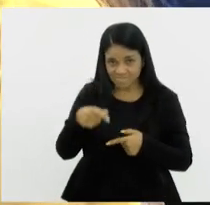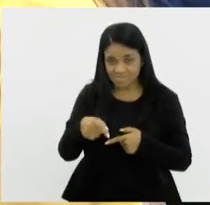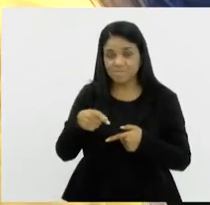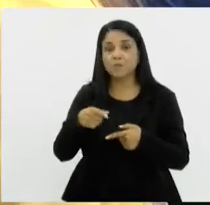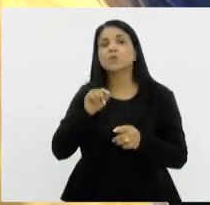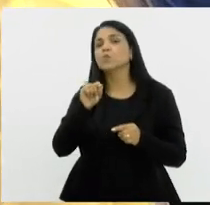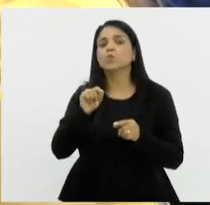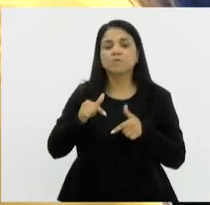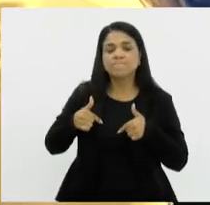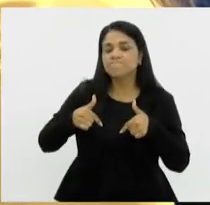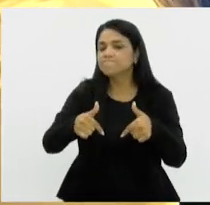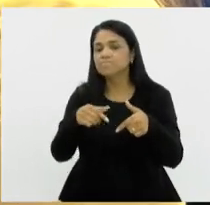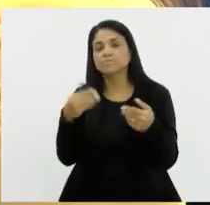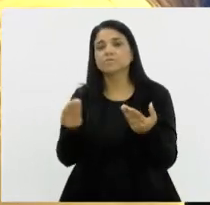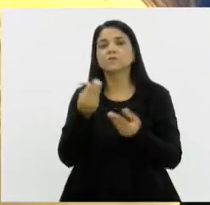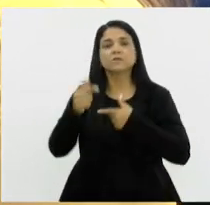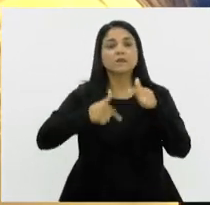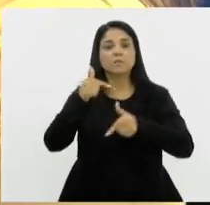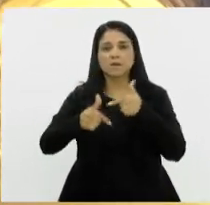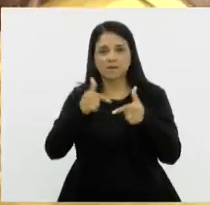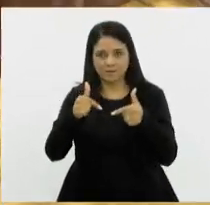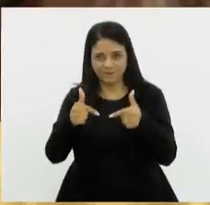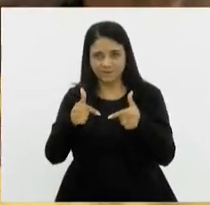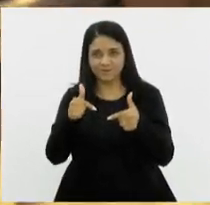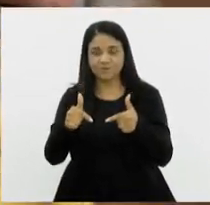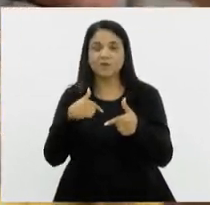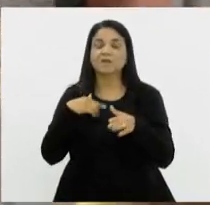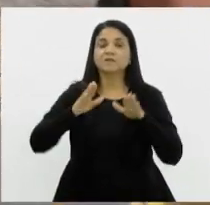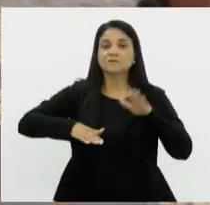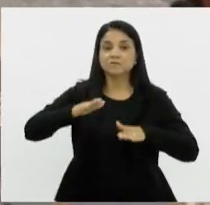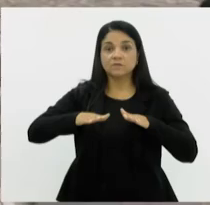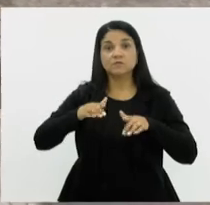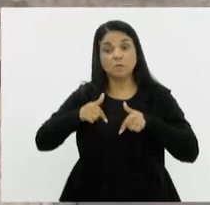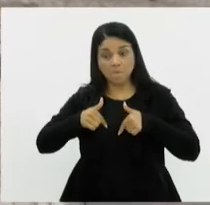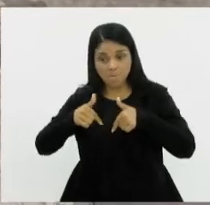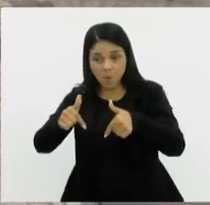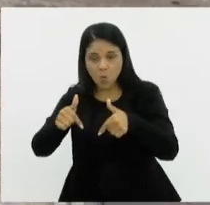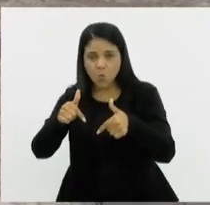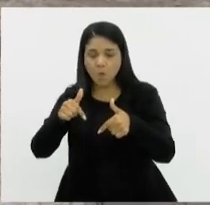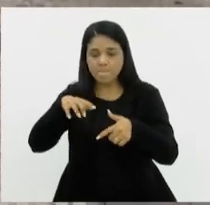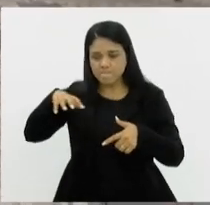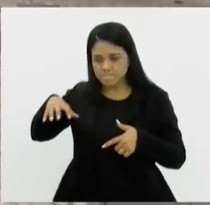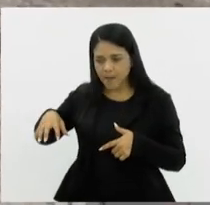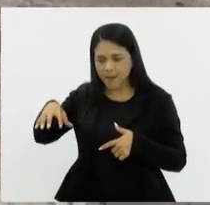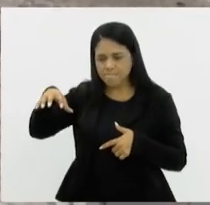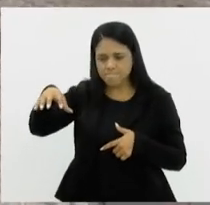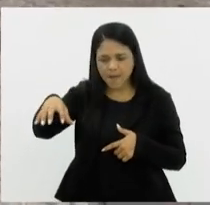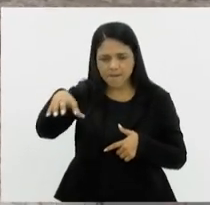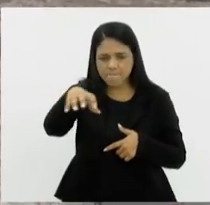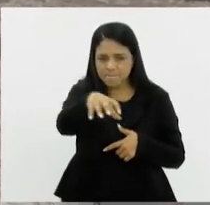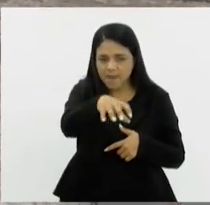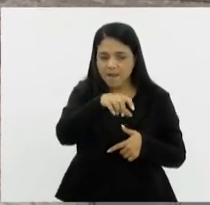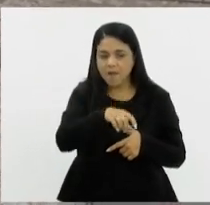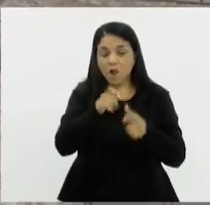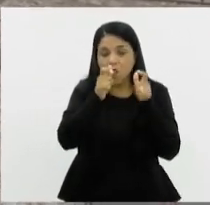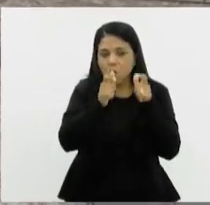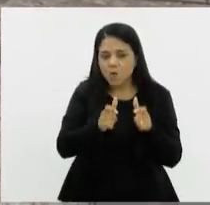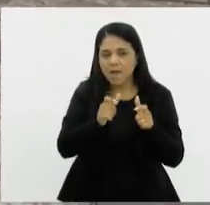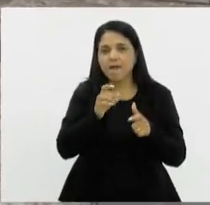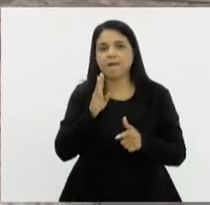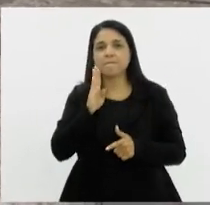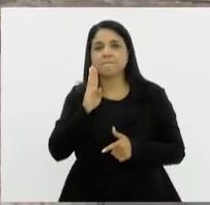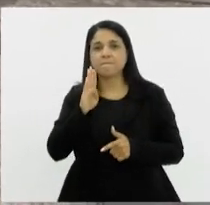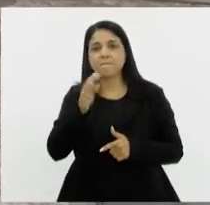mais efetividade ao trabalho? É, muitas vezes a gente coloca as operações em pontos que têm muito consumo de bebida, como bares,